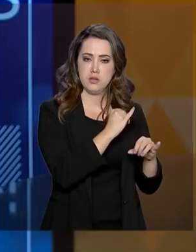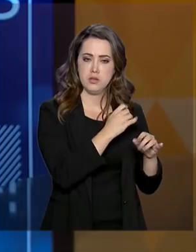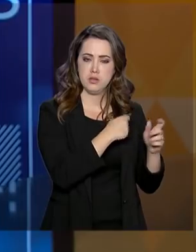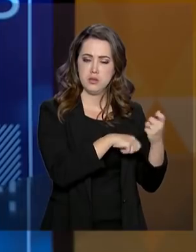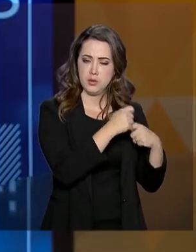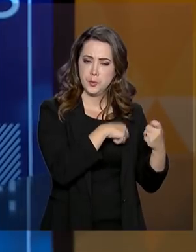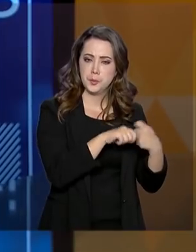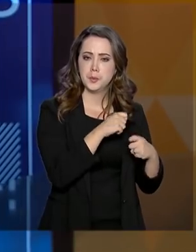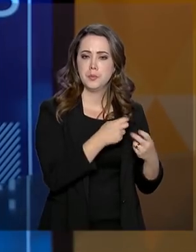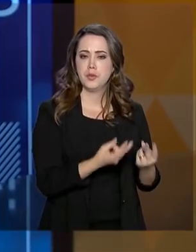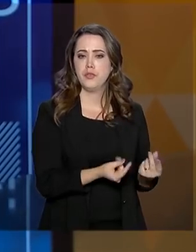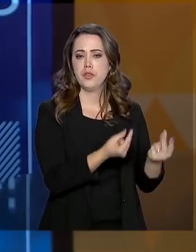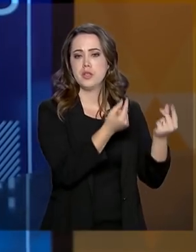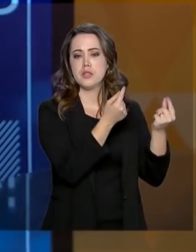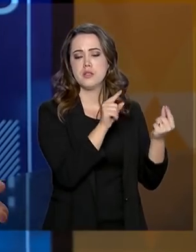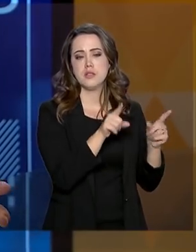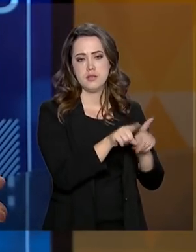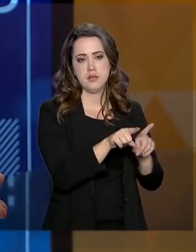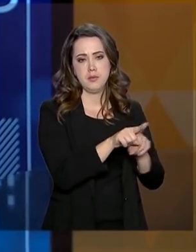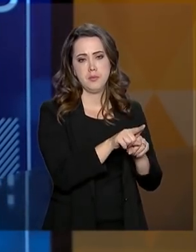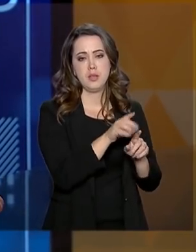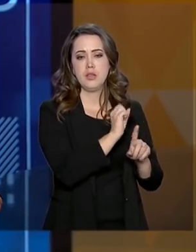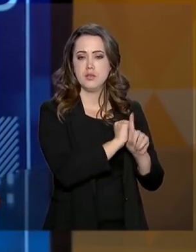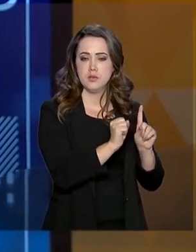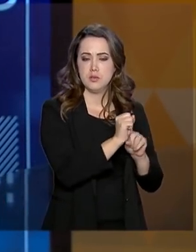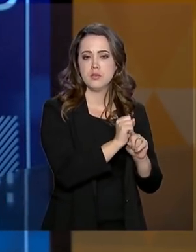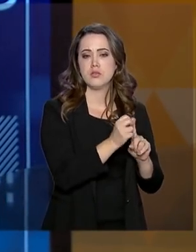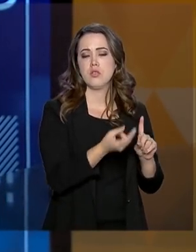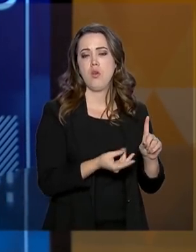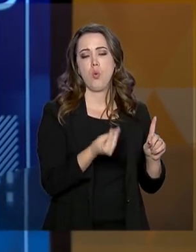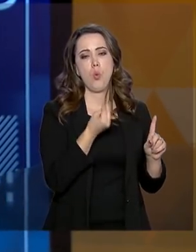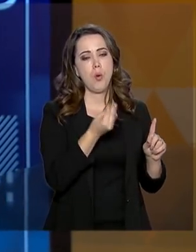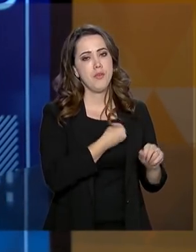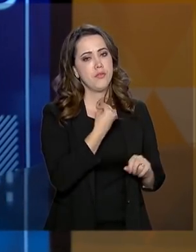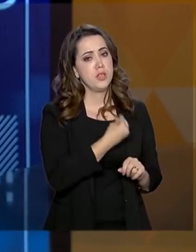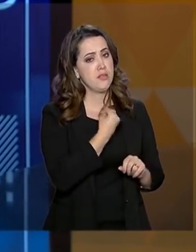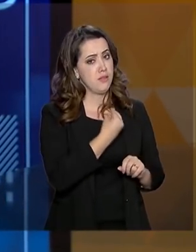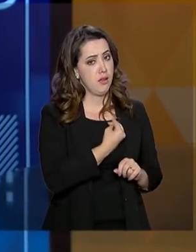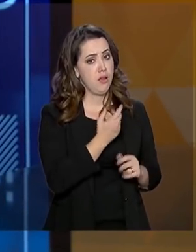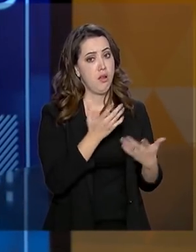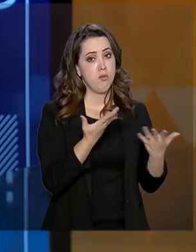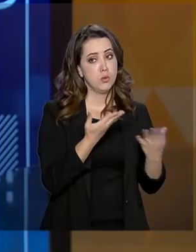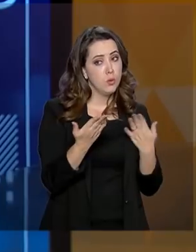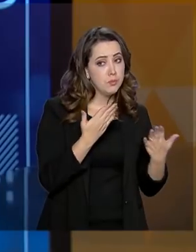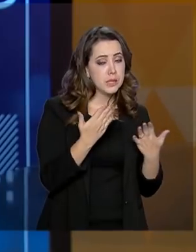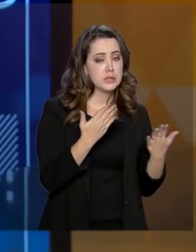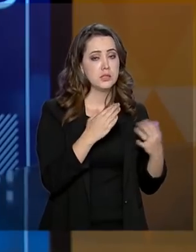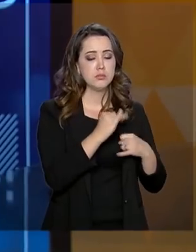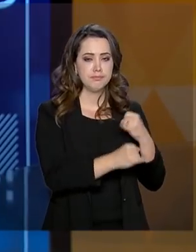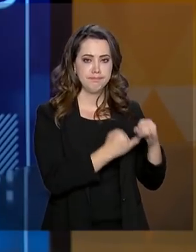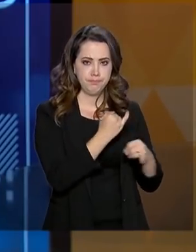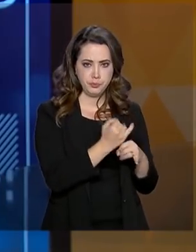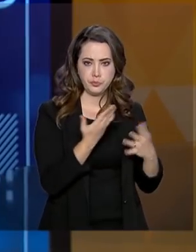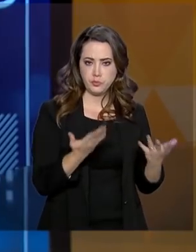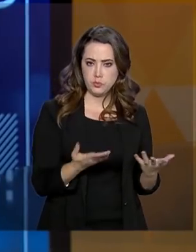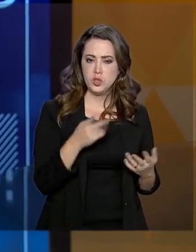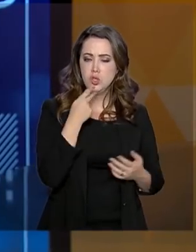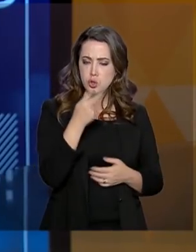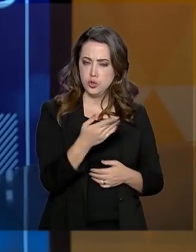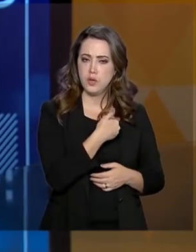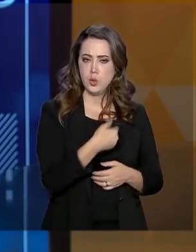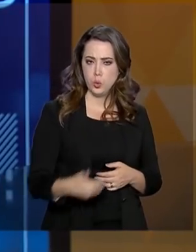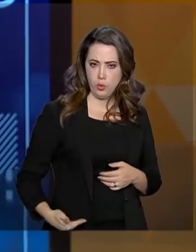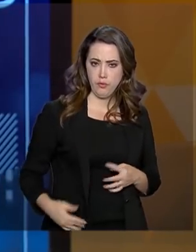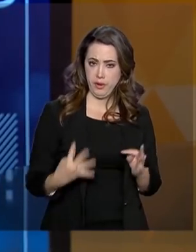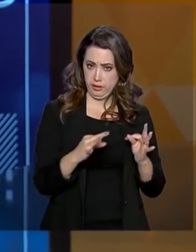econômico, também existe uma questão social, de qualidade de vida em relação ao governo digital. A gente pode dizer que o governo digital